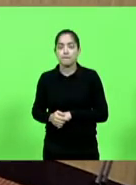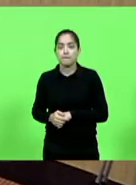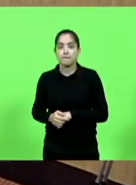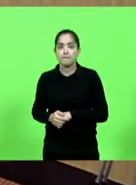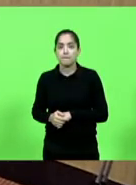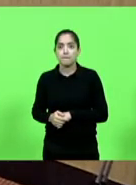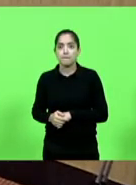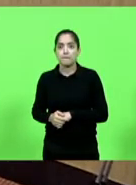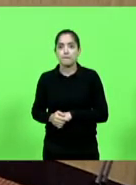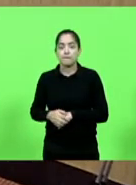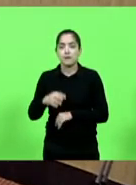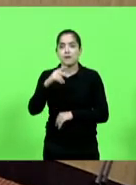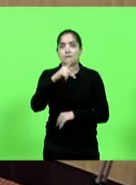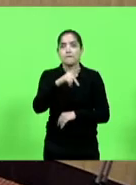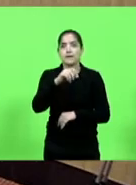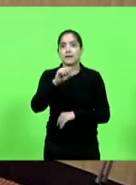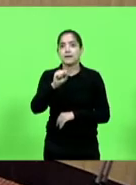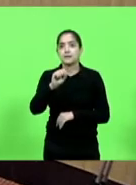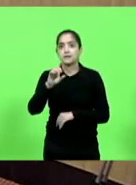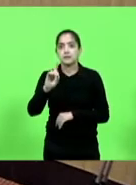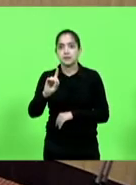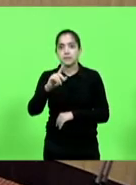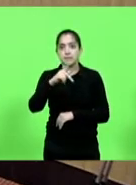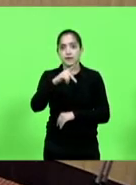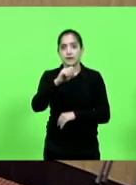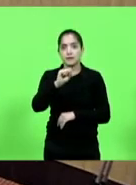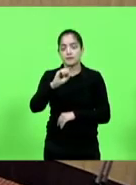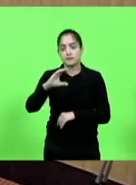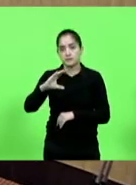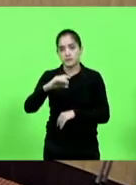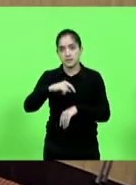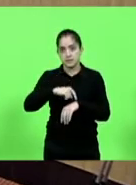Bloco PSD, PSC por 8 minutos.